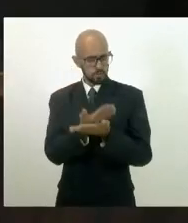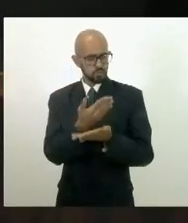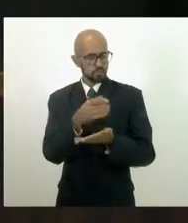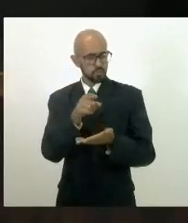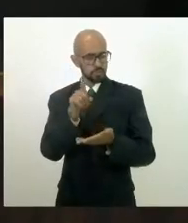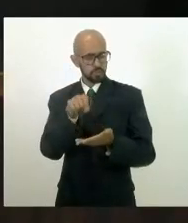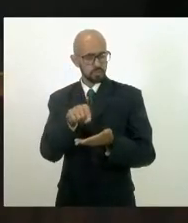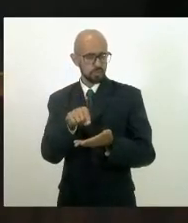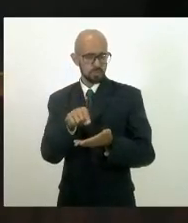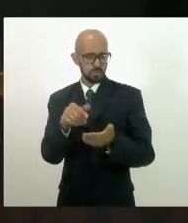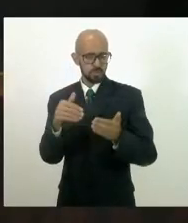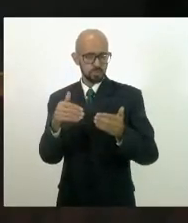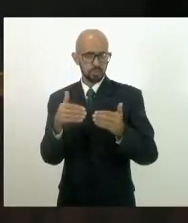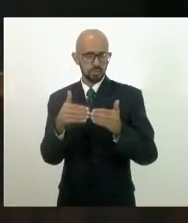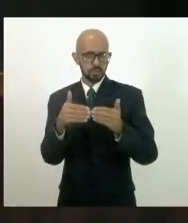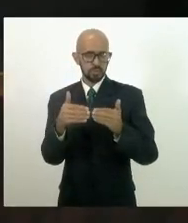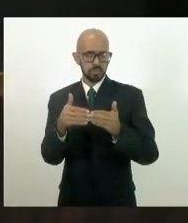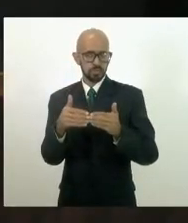Presidente... Como é que é?